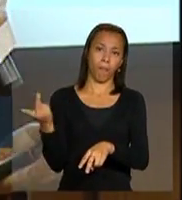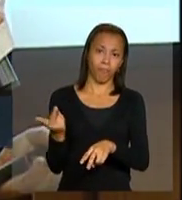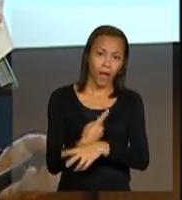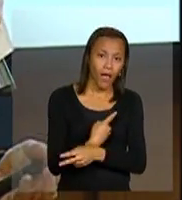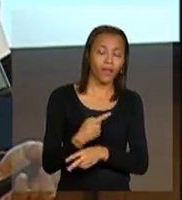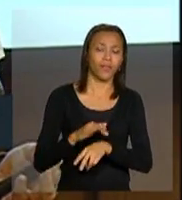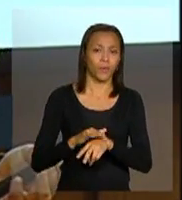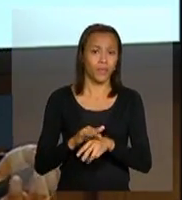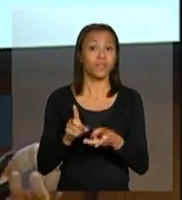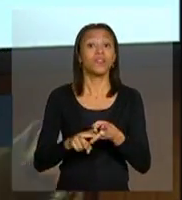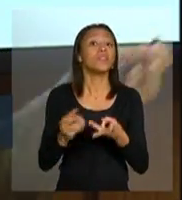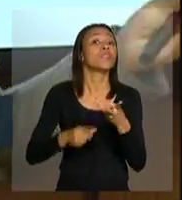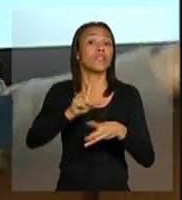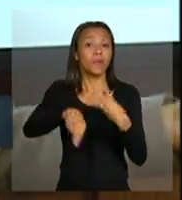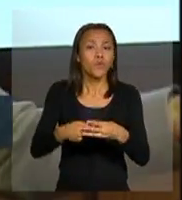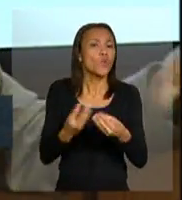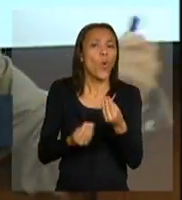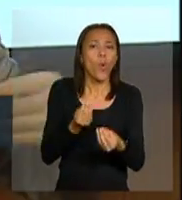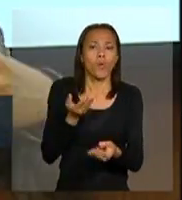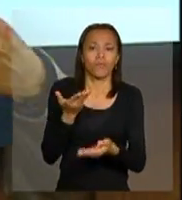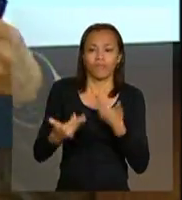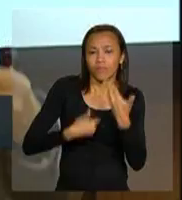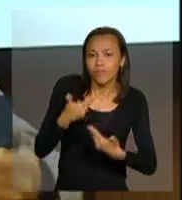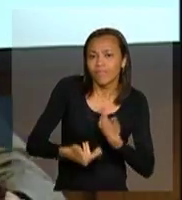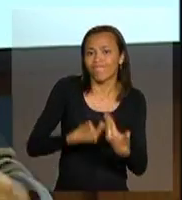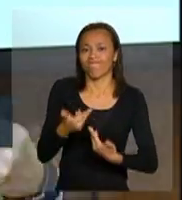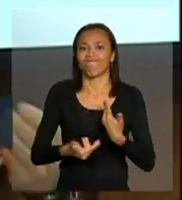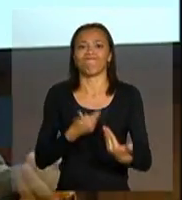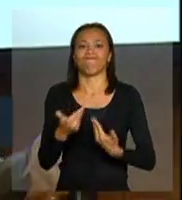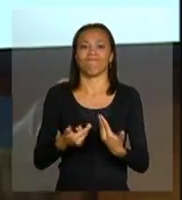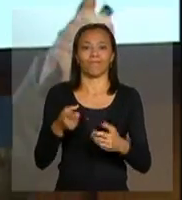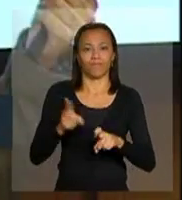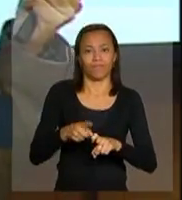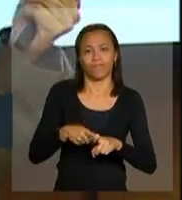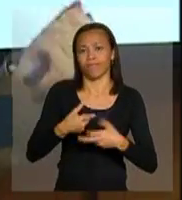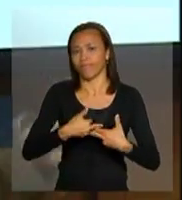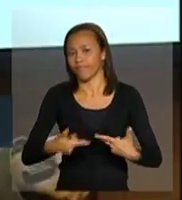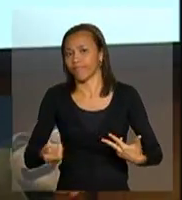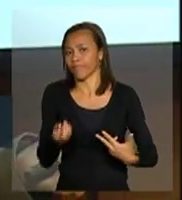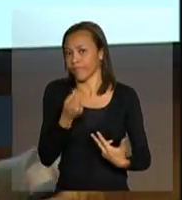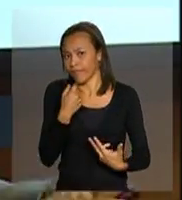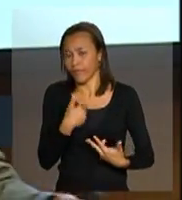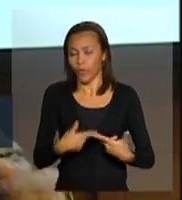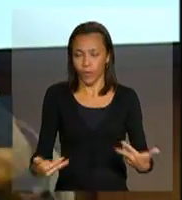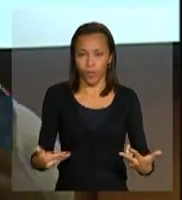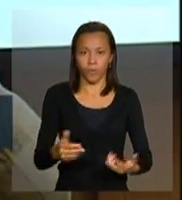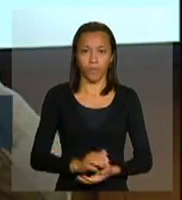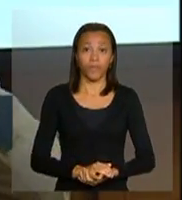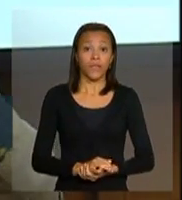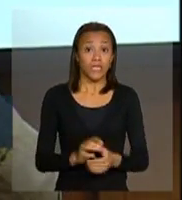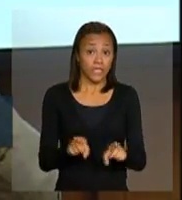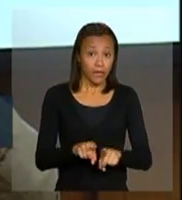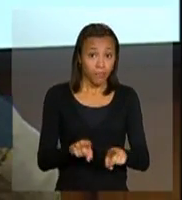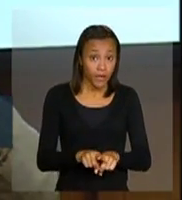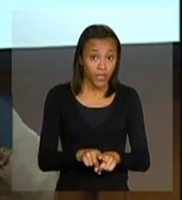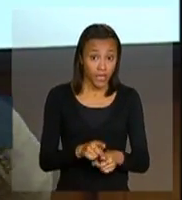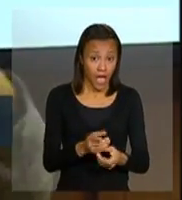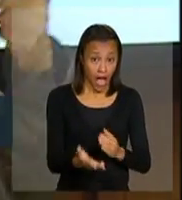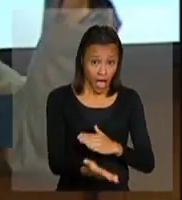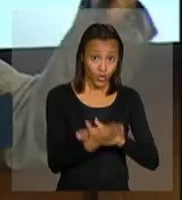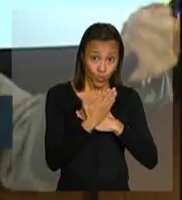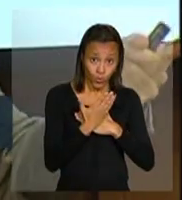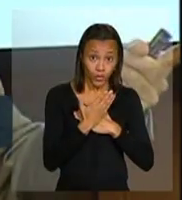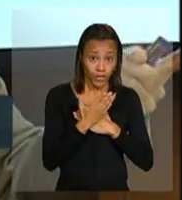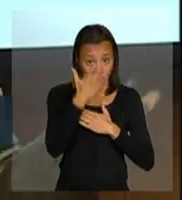adequado. Além disso, também como já comentado, vale a pena reiterar o diagnóstico precoce, ajuda quem está sendo